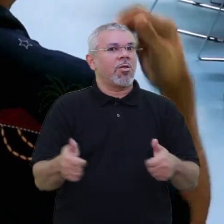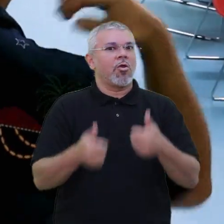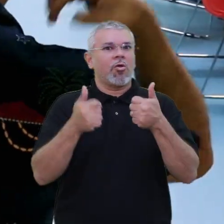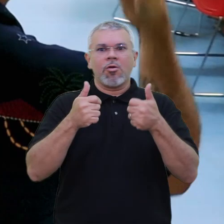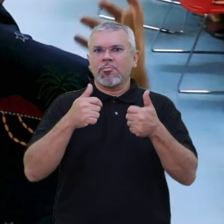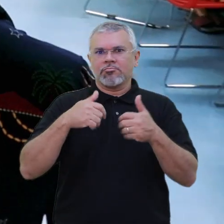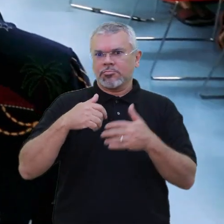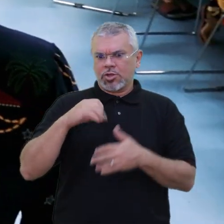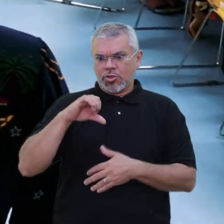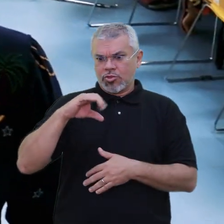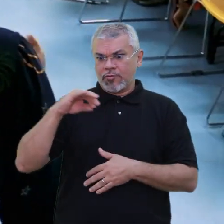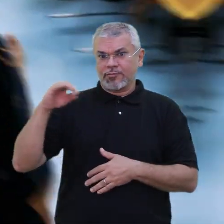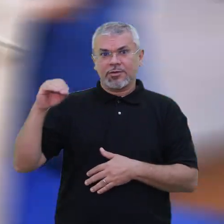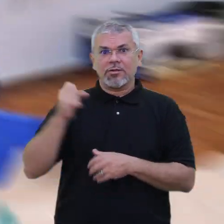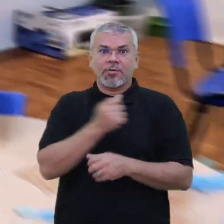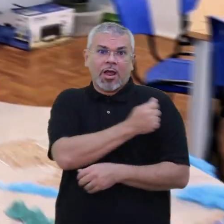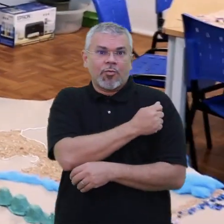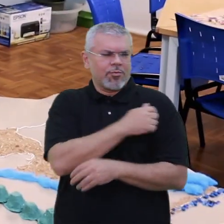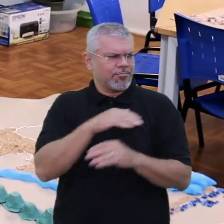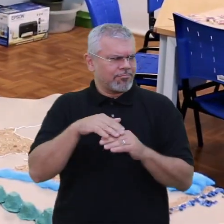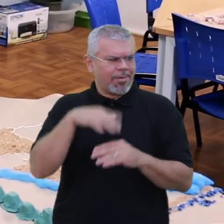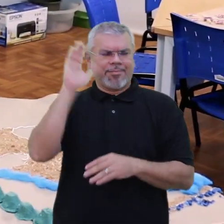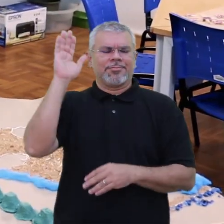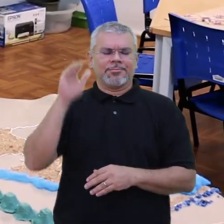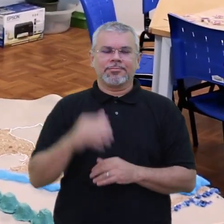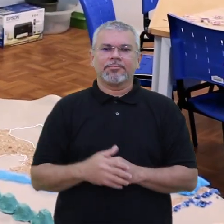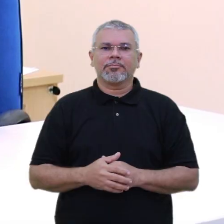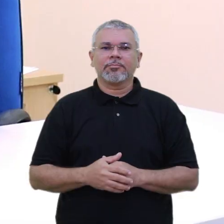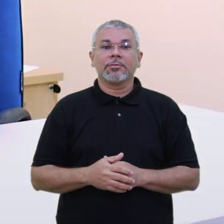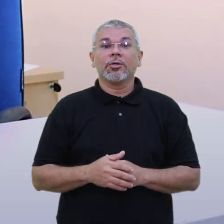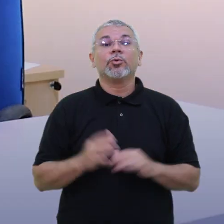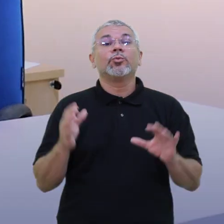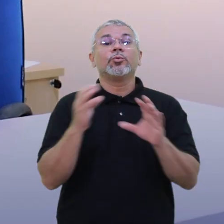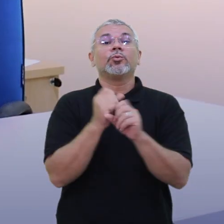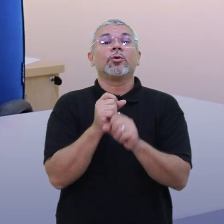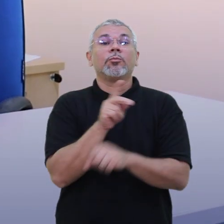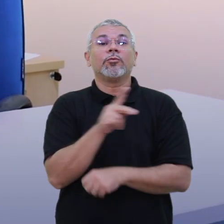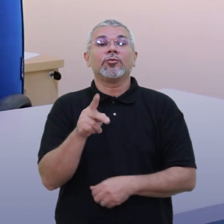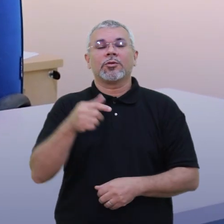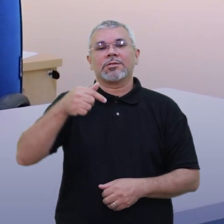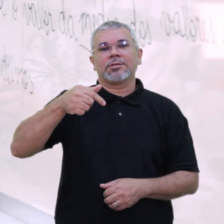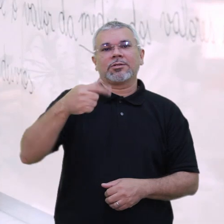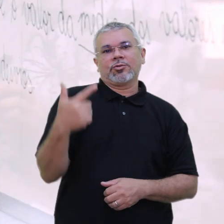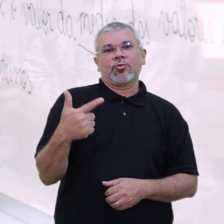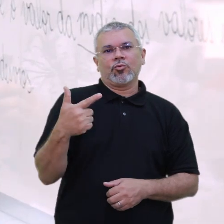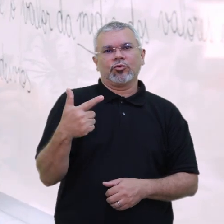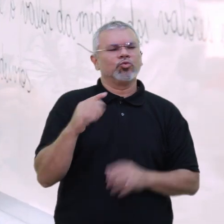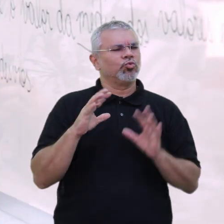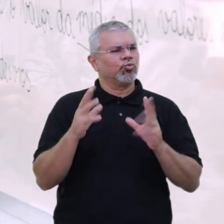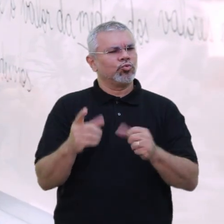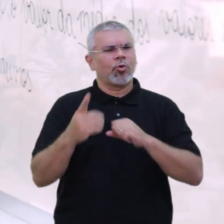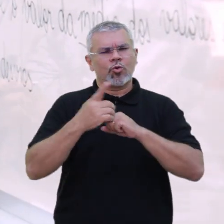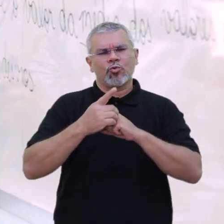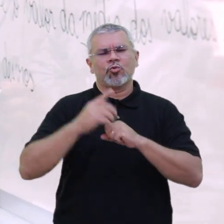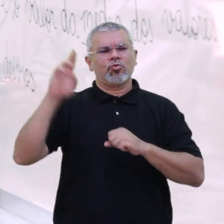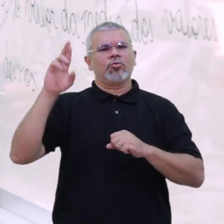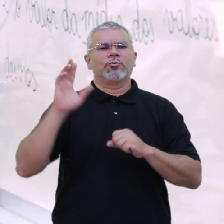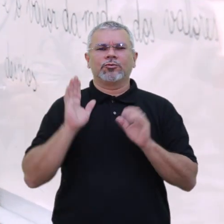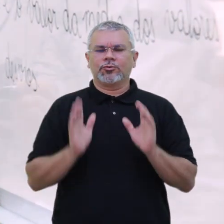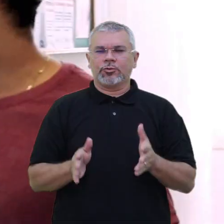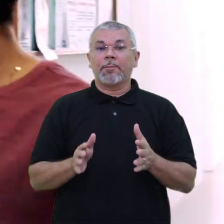900 alunos de graduação. O corpo docente é formado por 72 professores, todos com titulação de